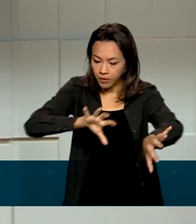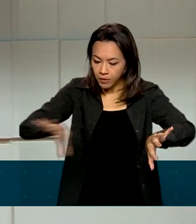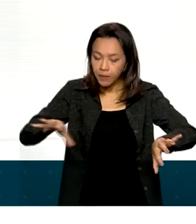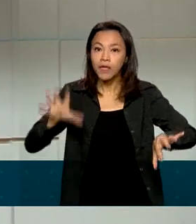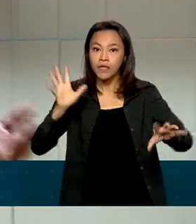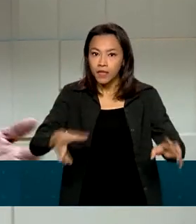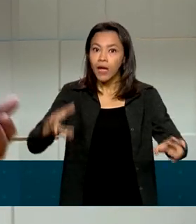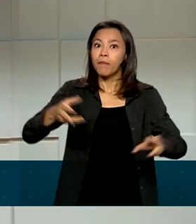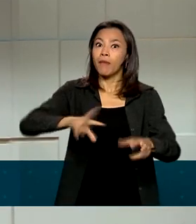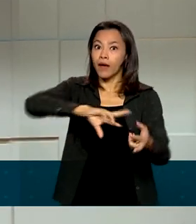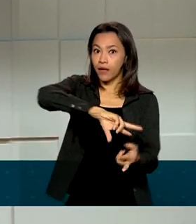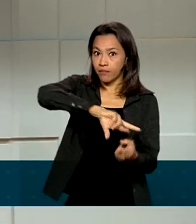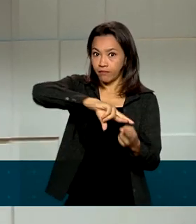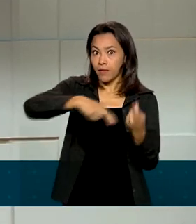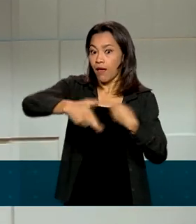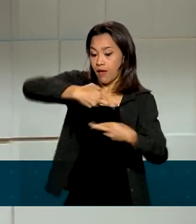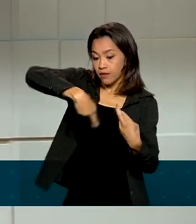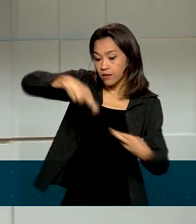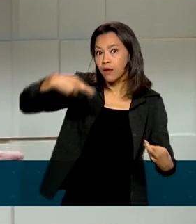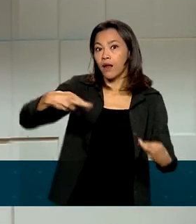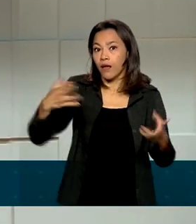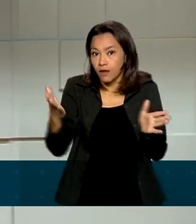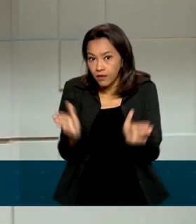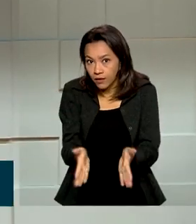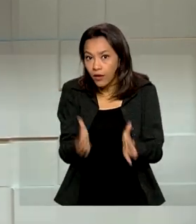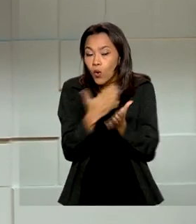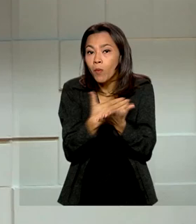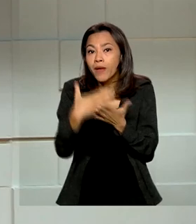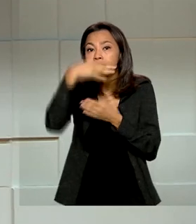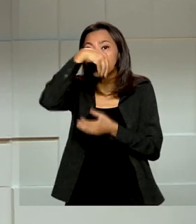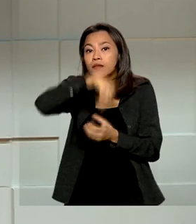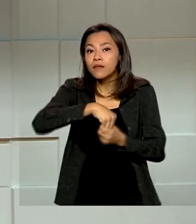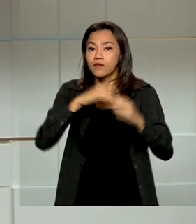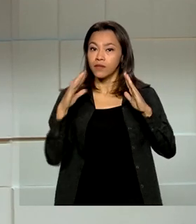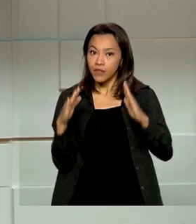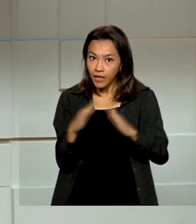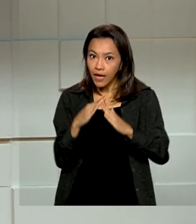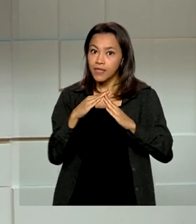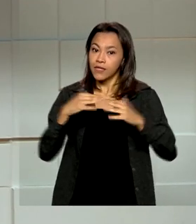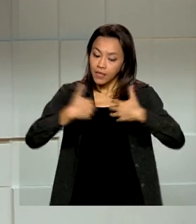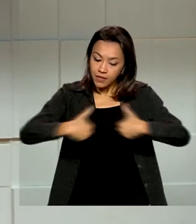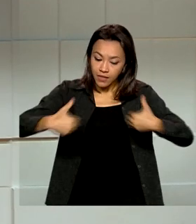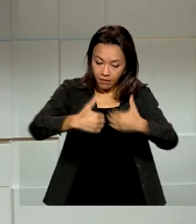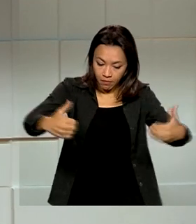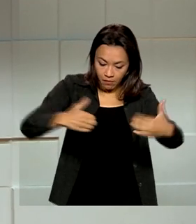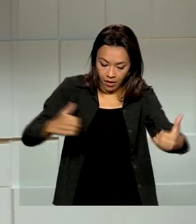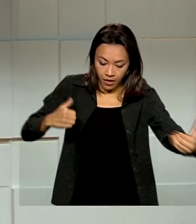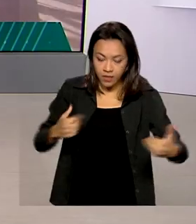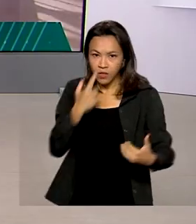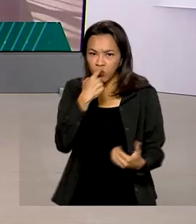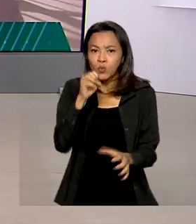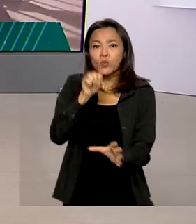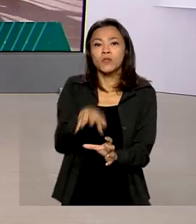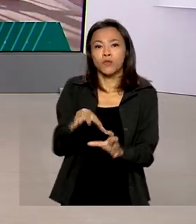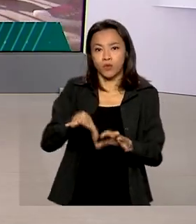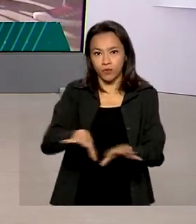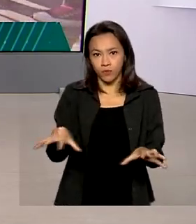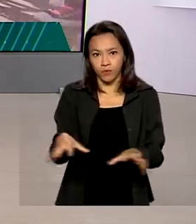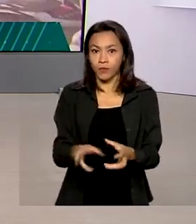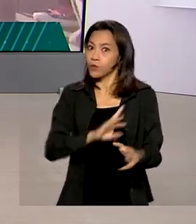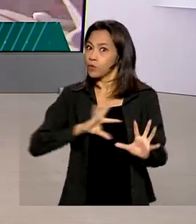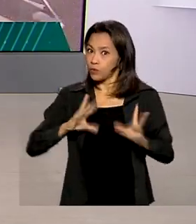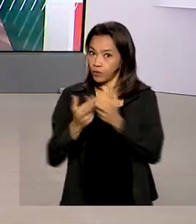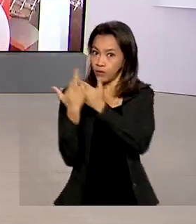recicláveis. Esse desafio começa em casa, na hora da sua separação do lixo. Todos nós temos essa responsabilidade. O